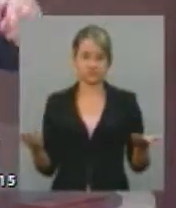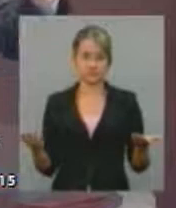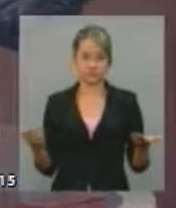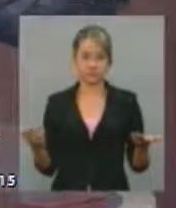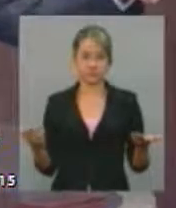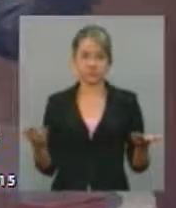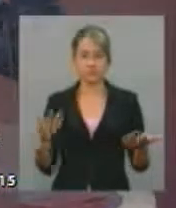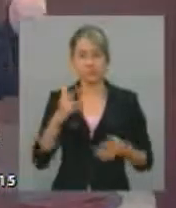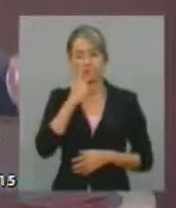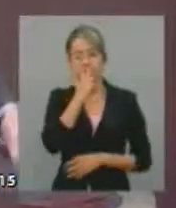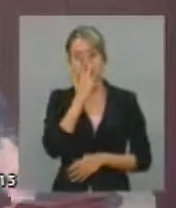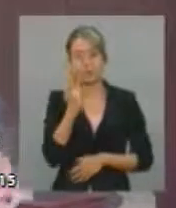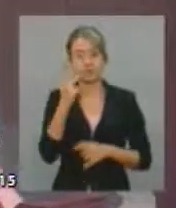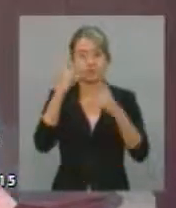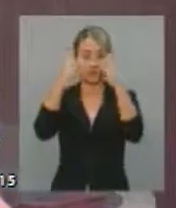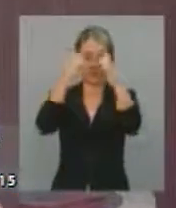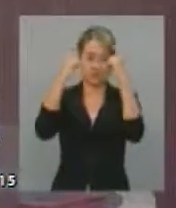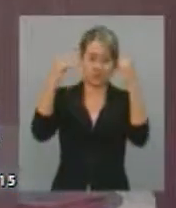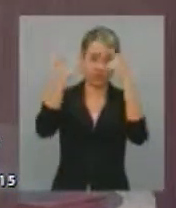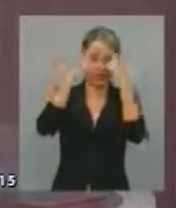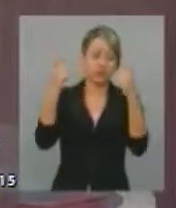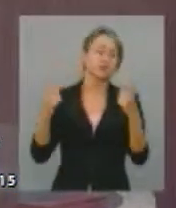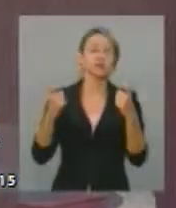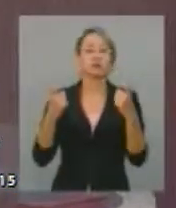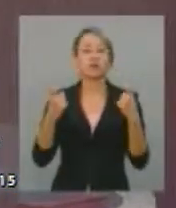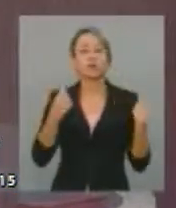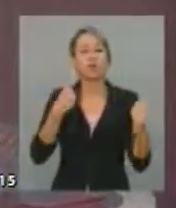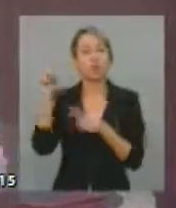interpessoal, e violência contra